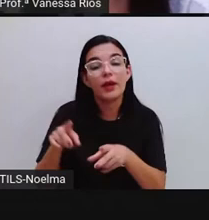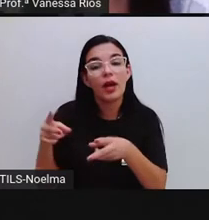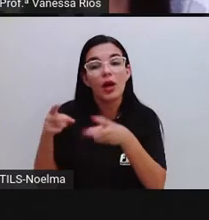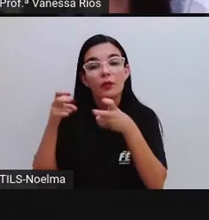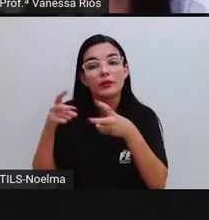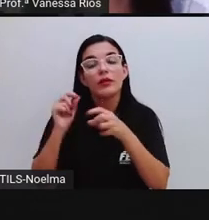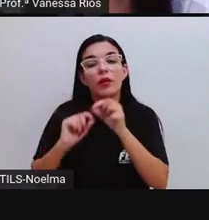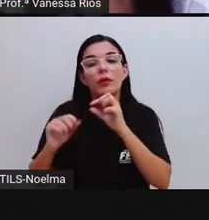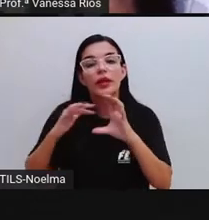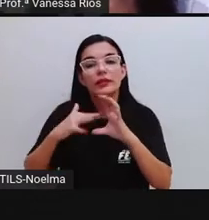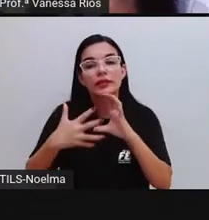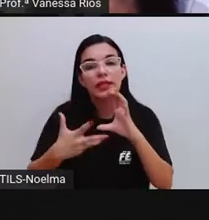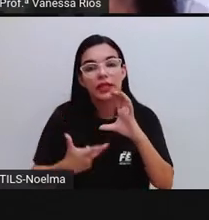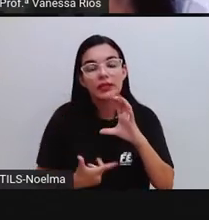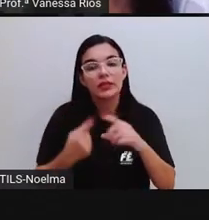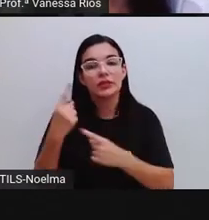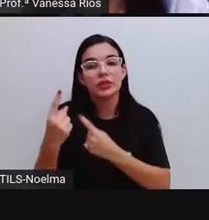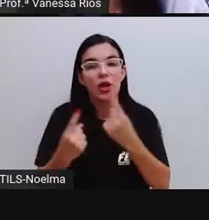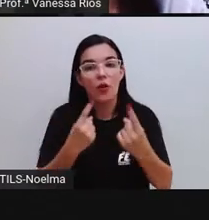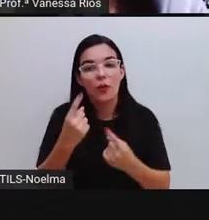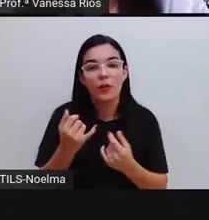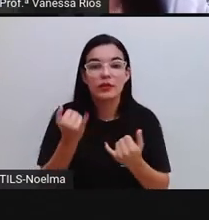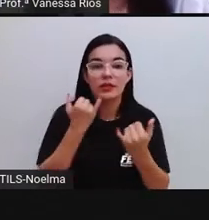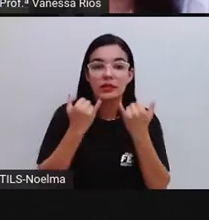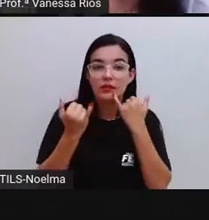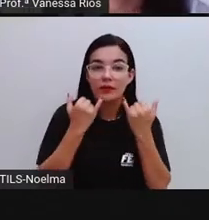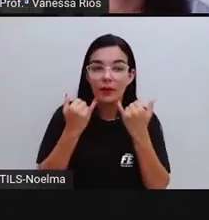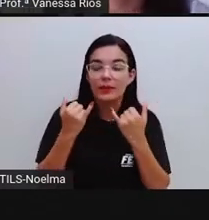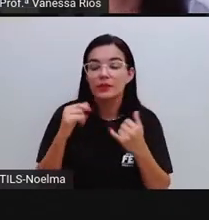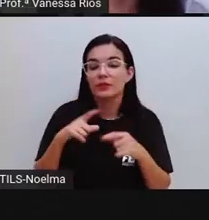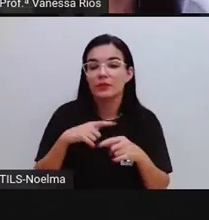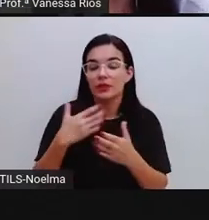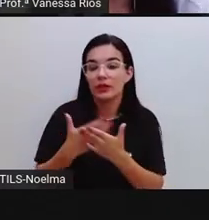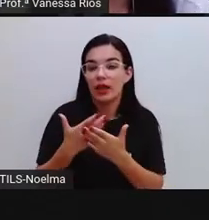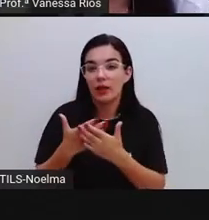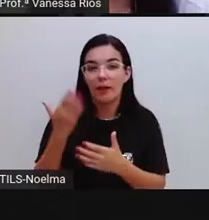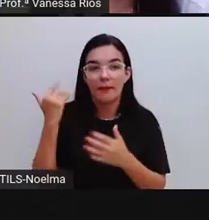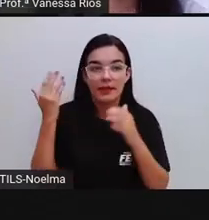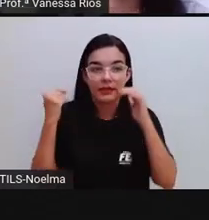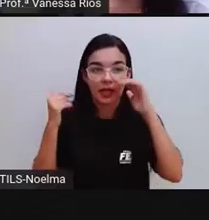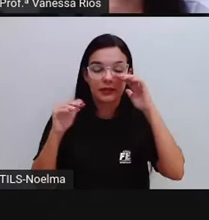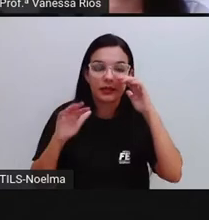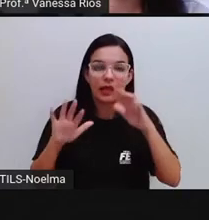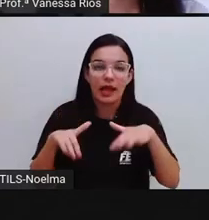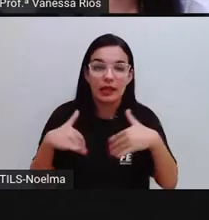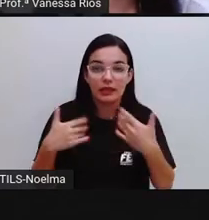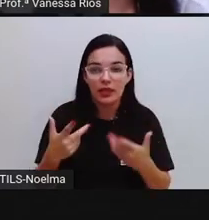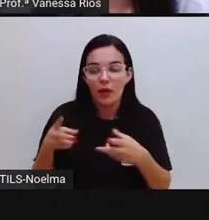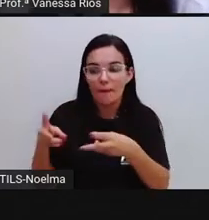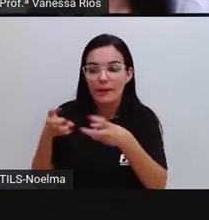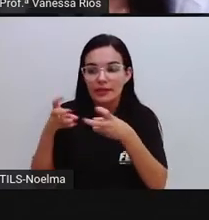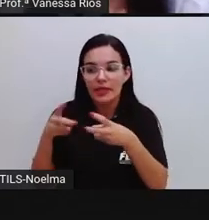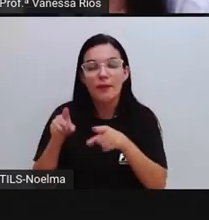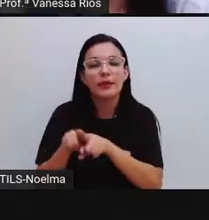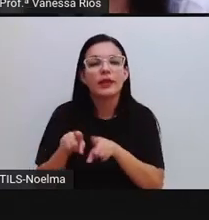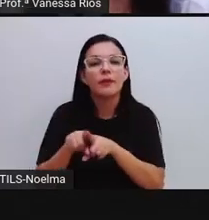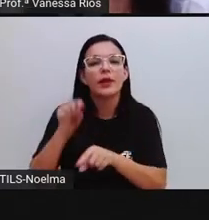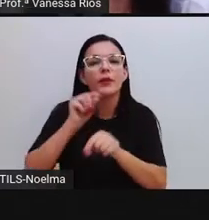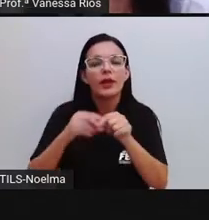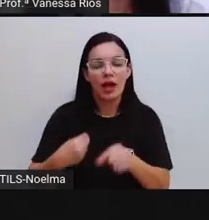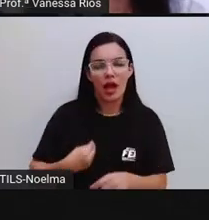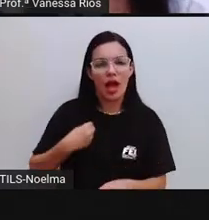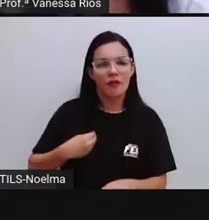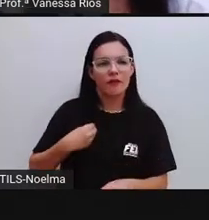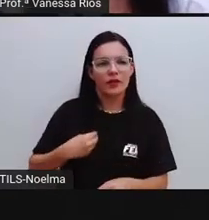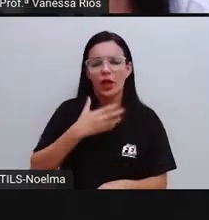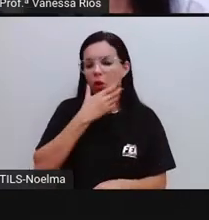características e algumas informações aí na aula anterior. E a gente percebe a vida desse menino, que é